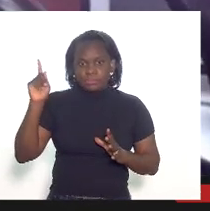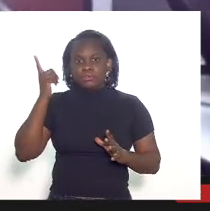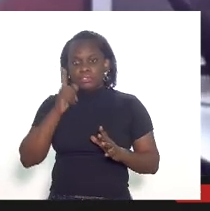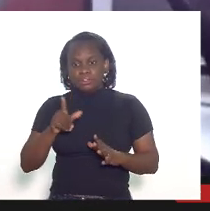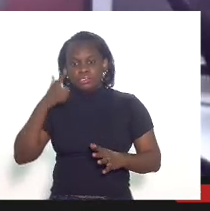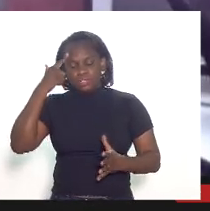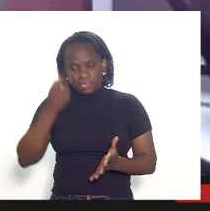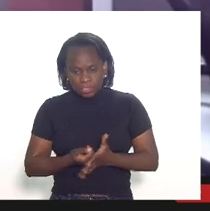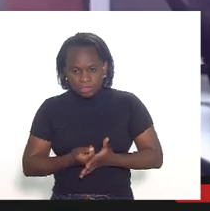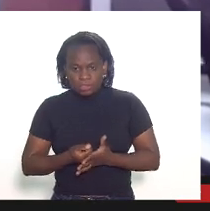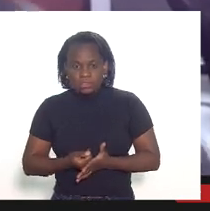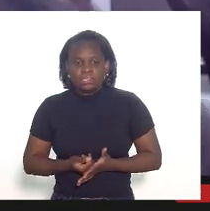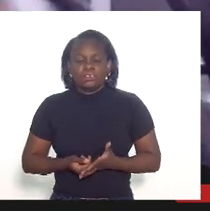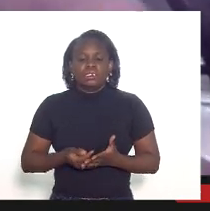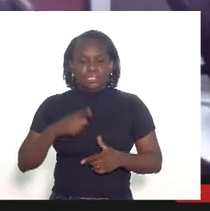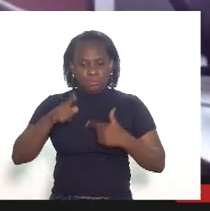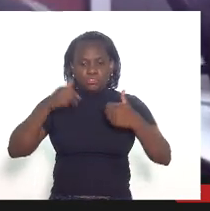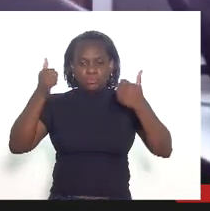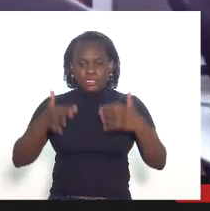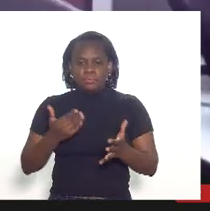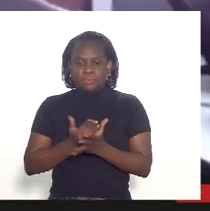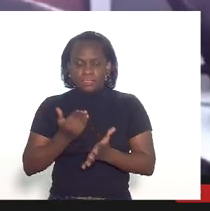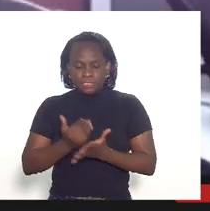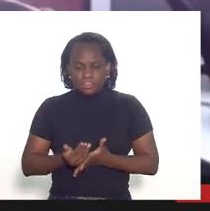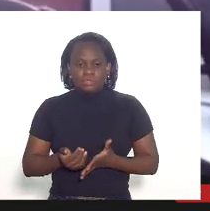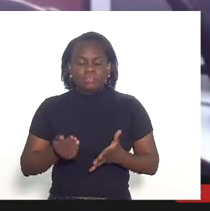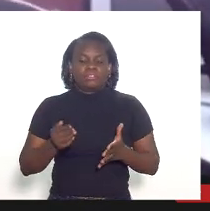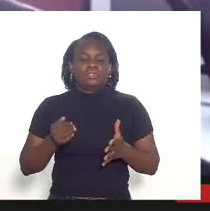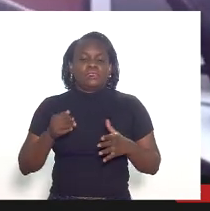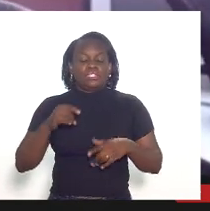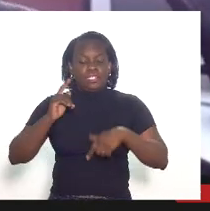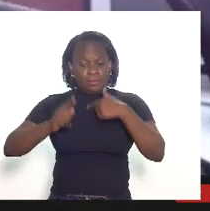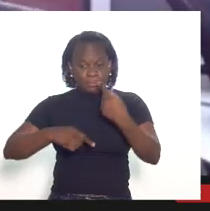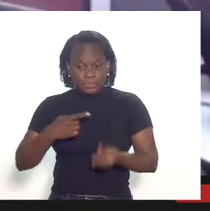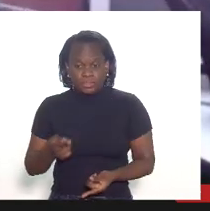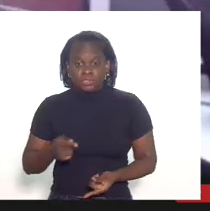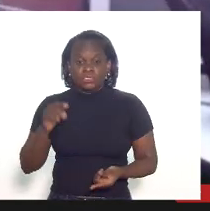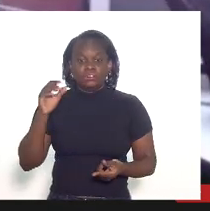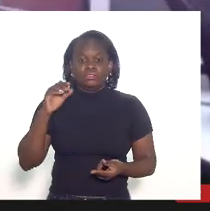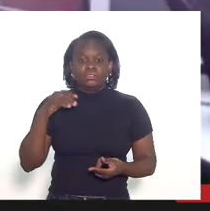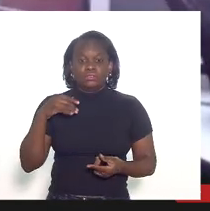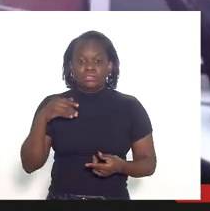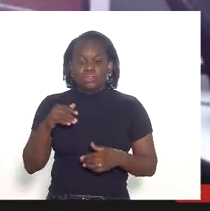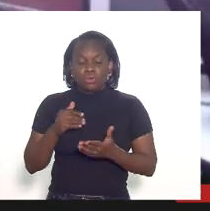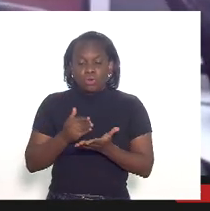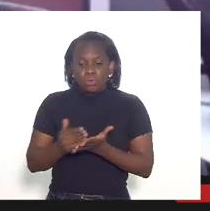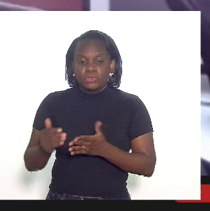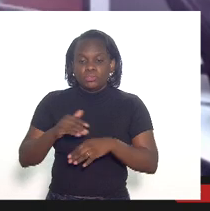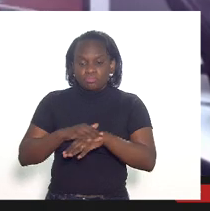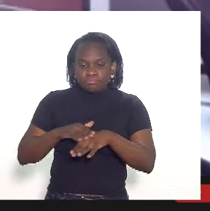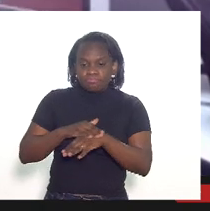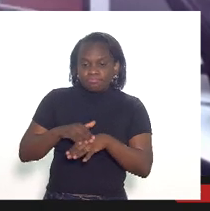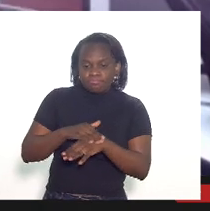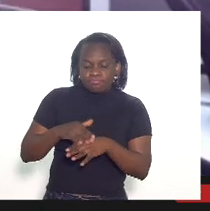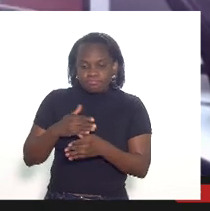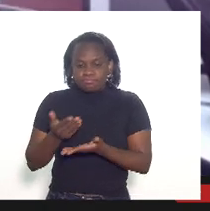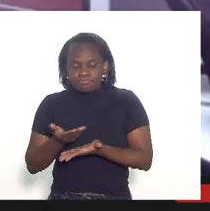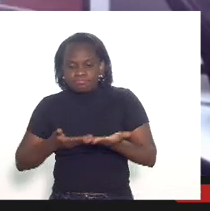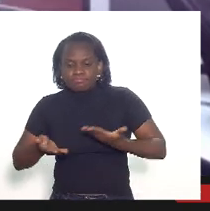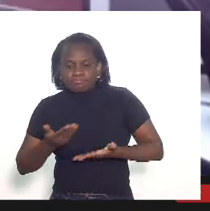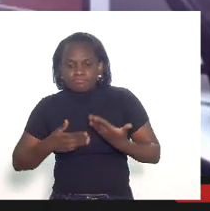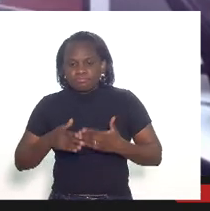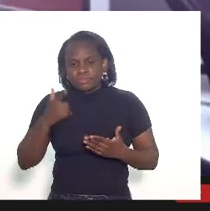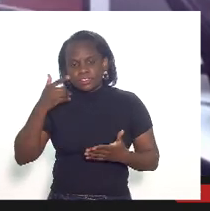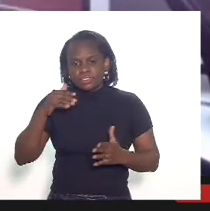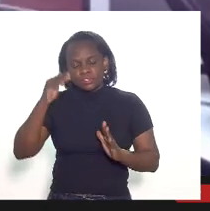que eu vou falar mais à frente e logo em seguida o início de uma negociação amigave para cumprimento dessa